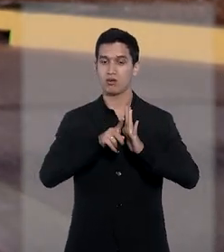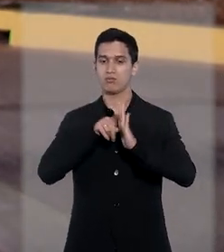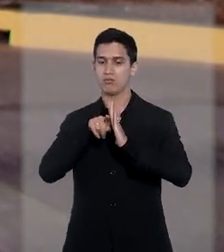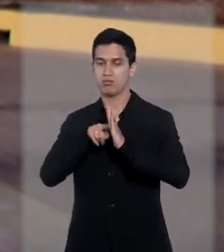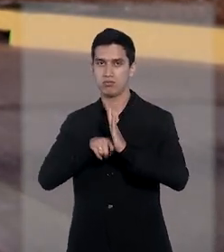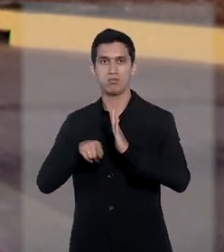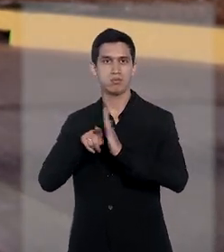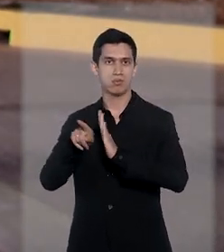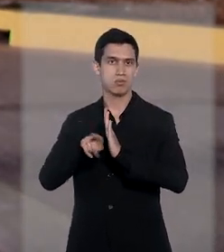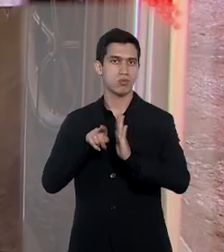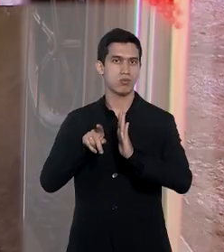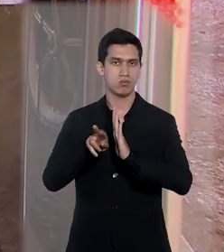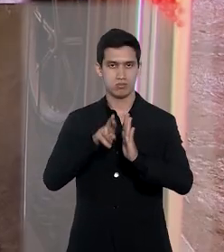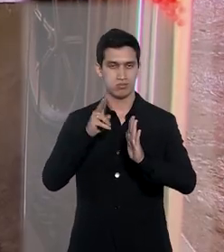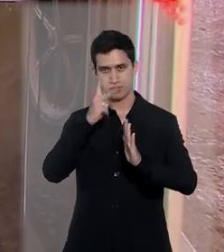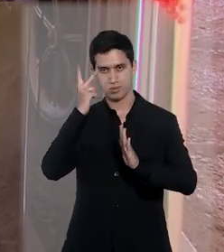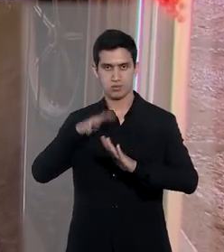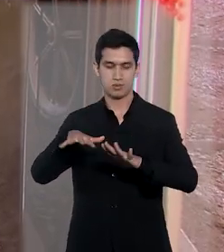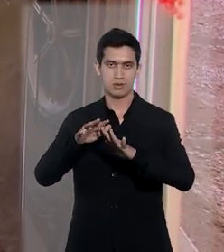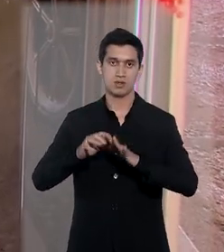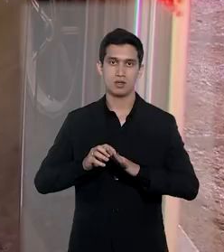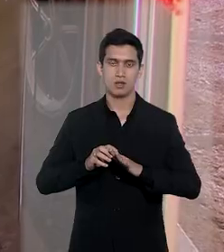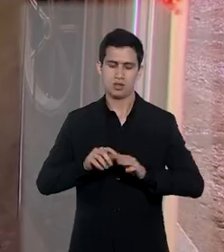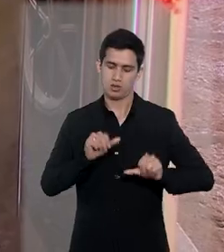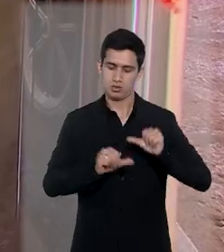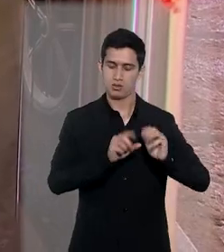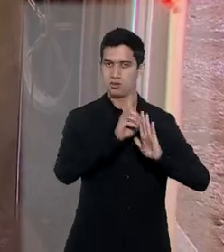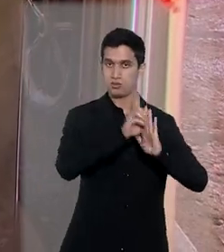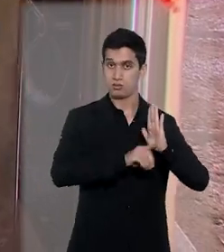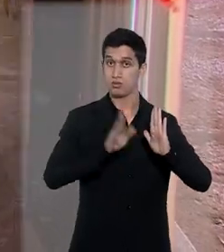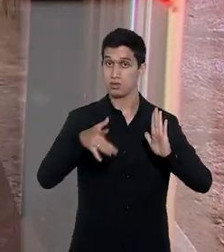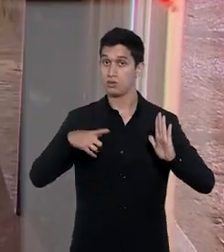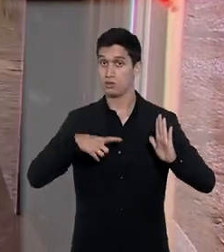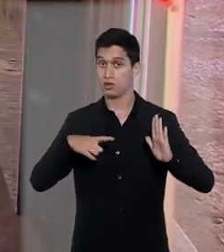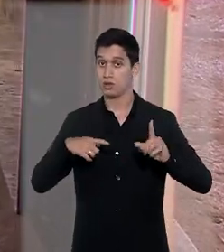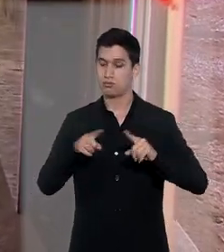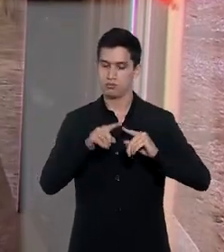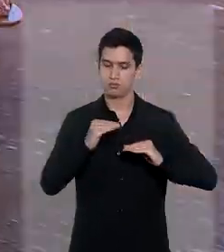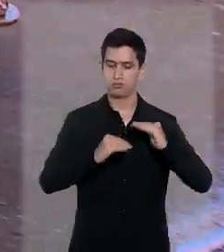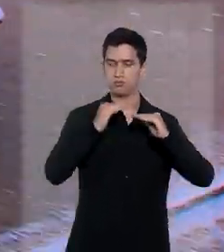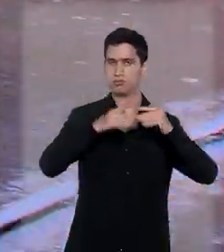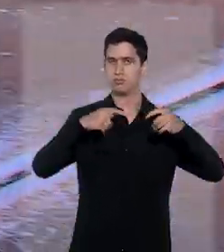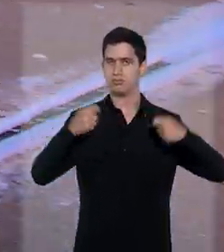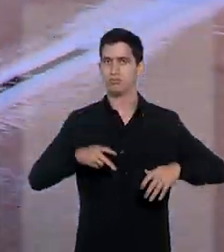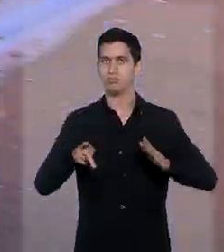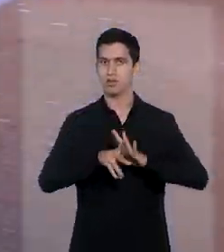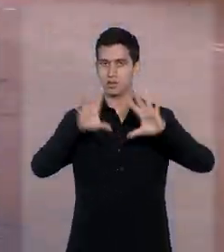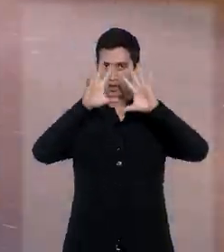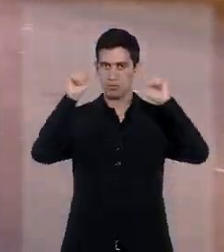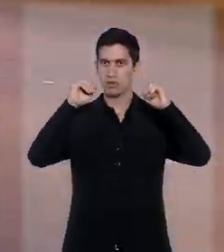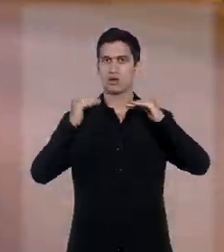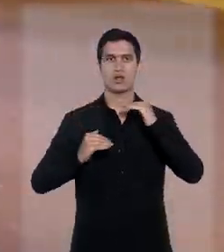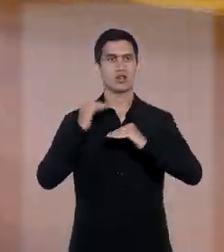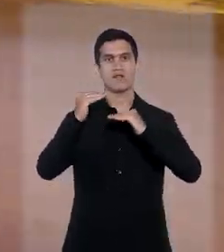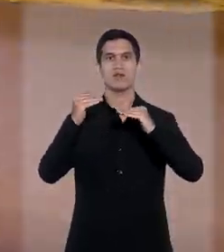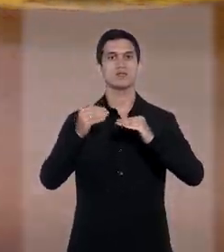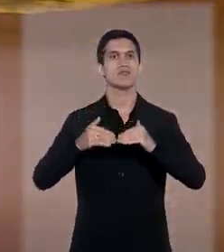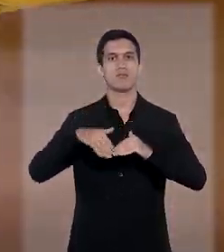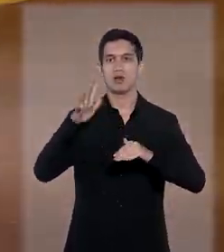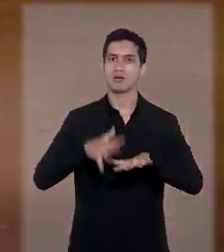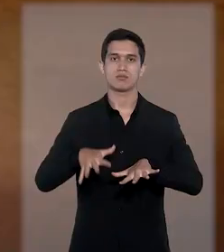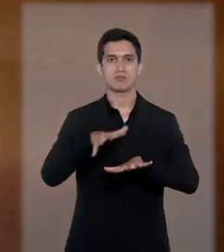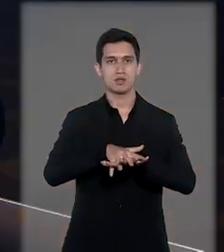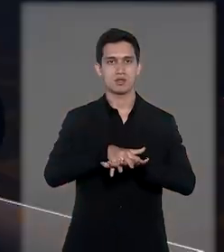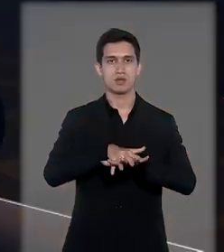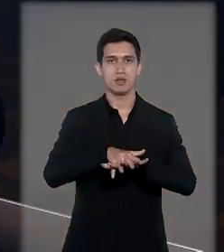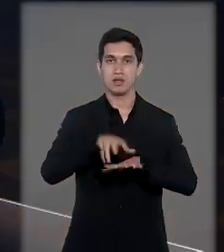extensa consulta pública. Para atualizar as diretrizes existentes e avançar na consolidação de um tribunal cada vez mais